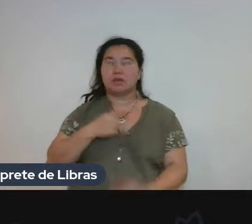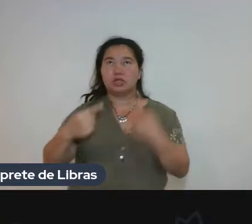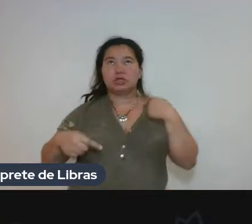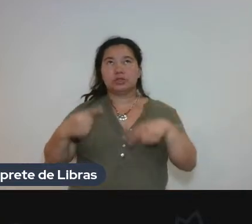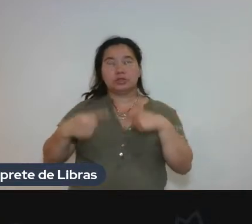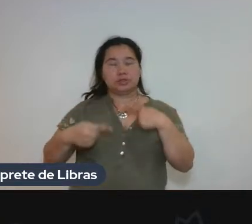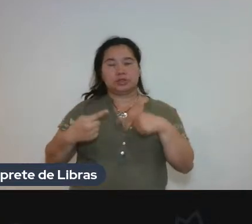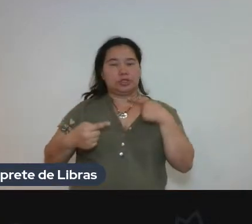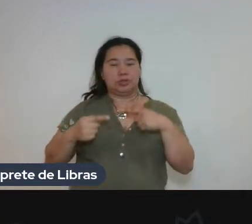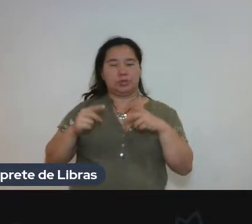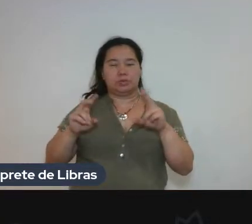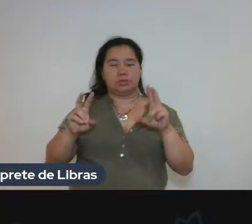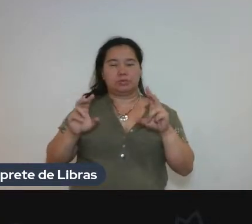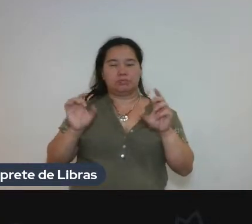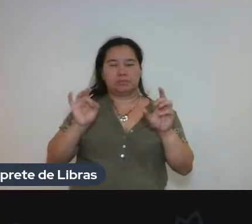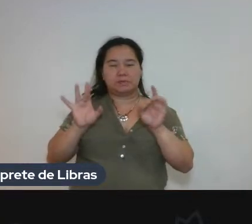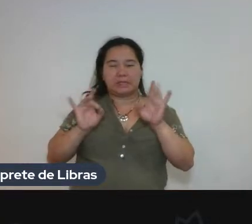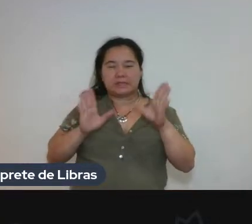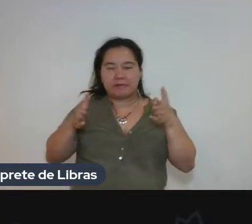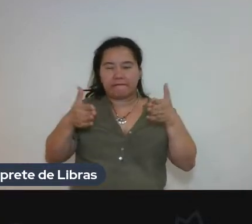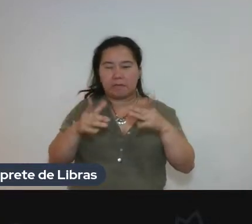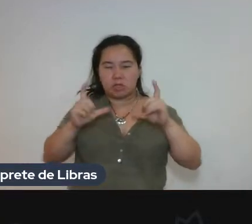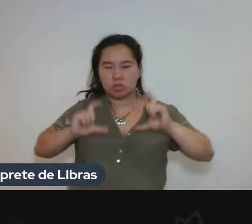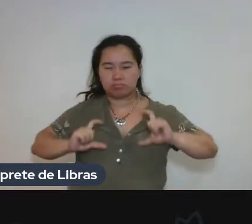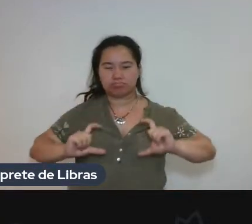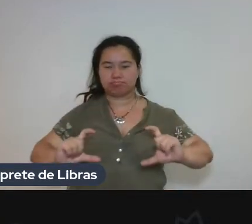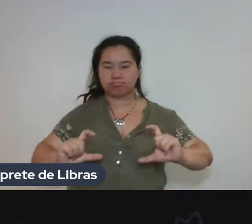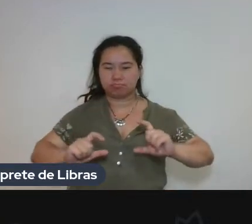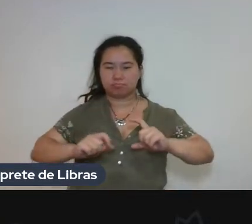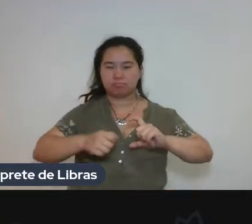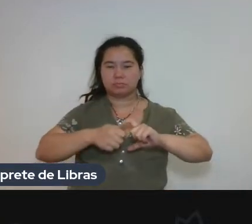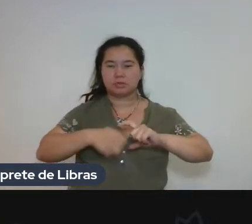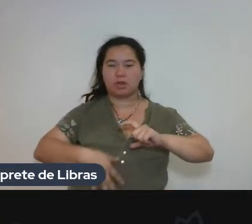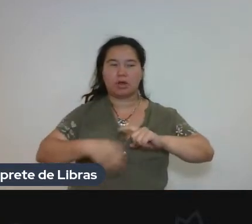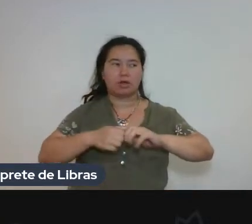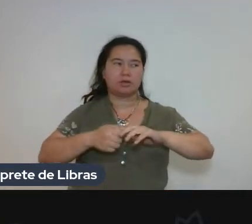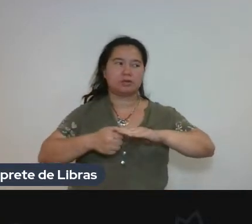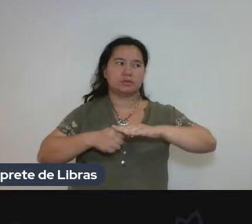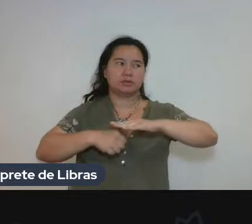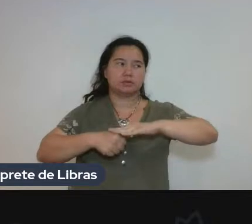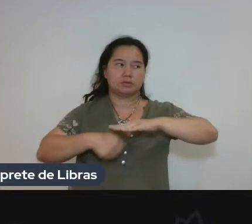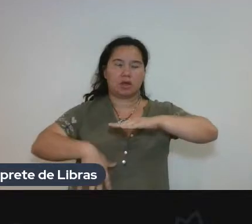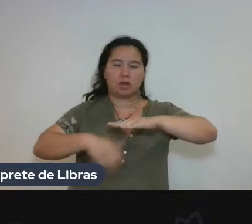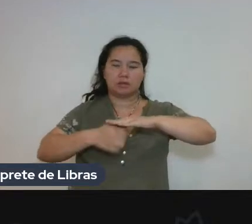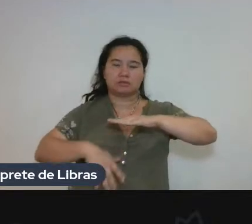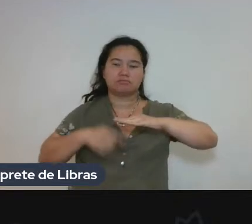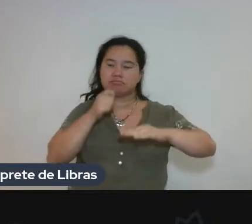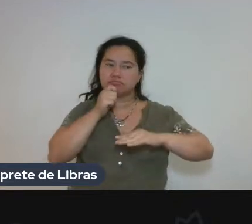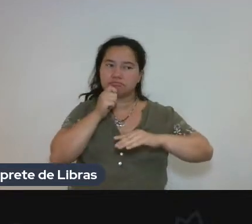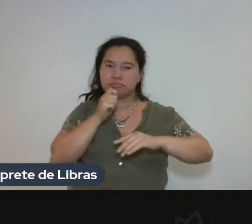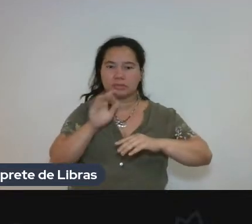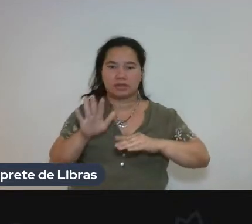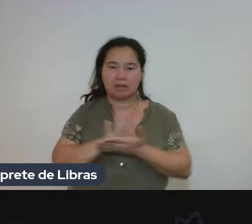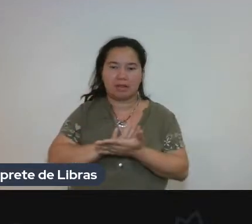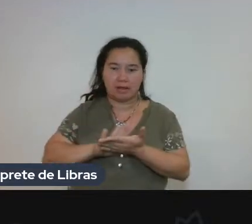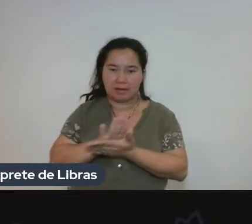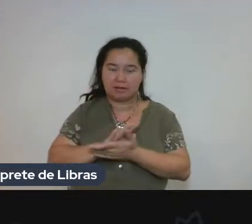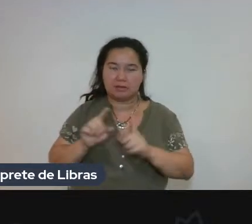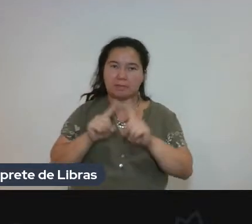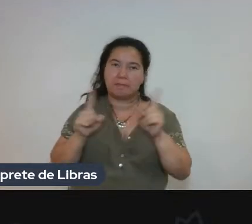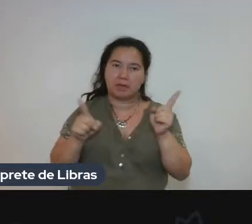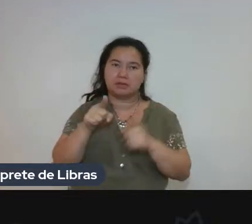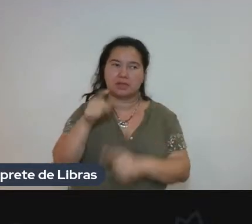com outro trabalho. mas eu gostei dessa indicação que fez do Márcio, né? De falar,